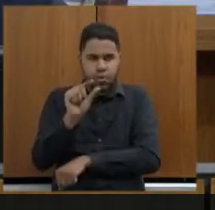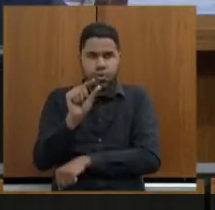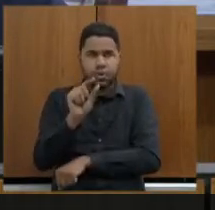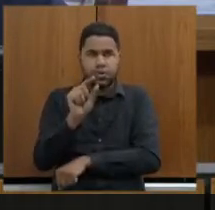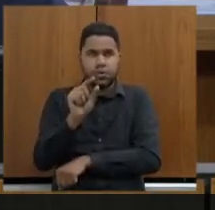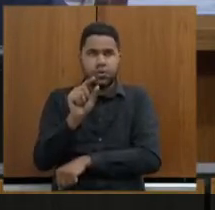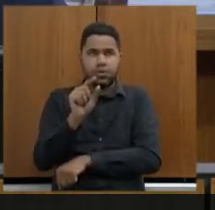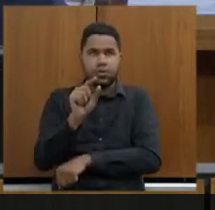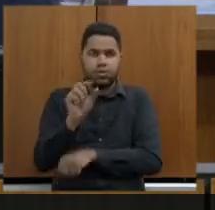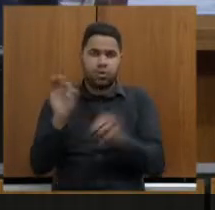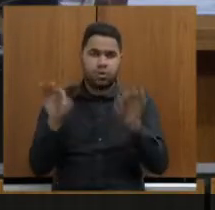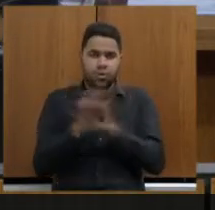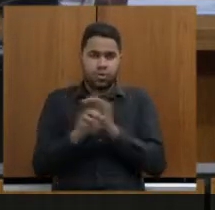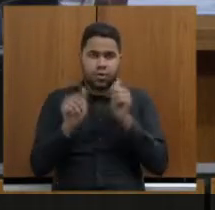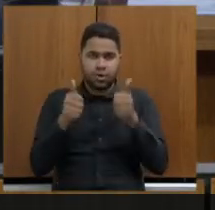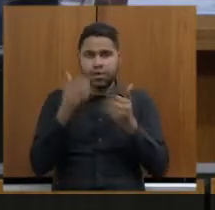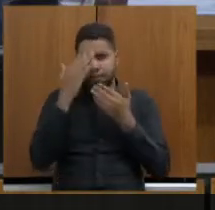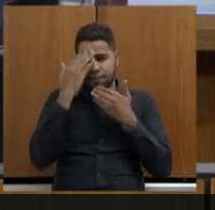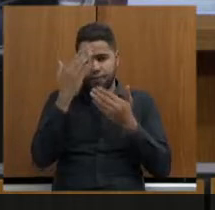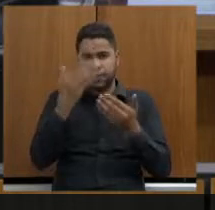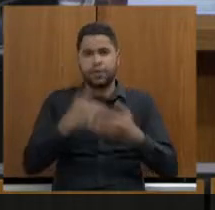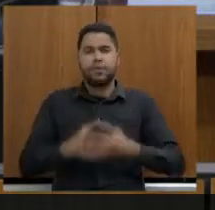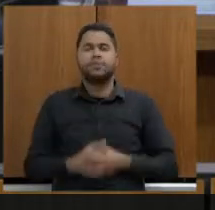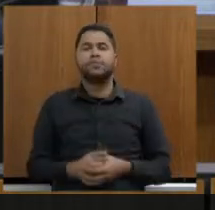só para concluir aqui. Obrigado.